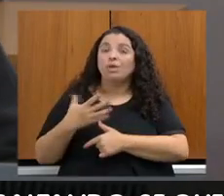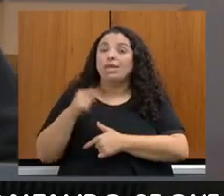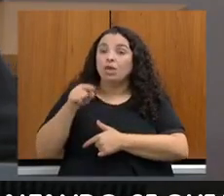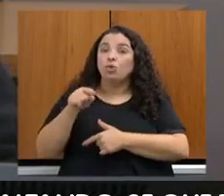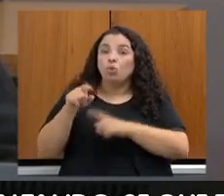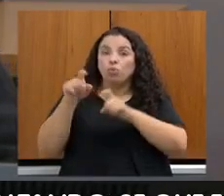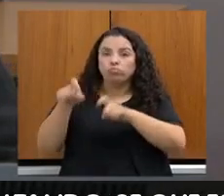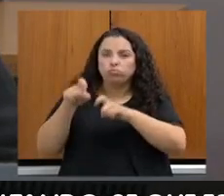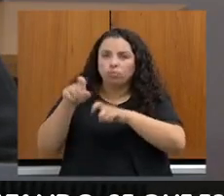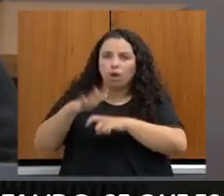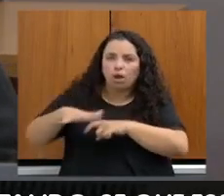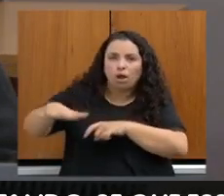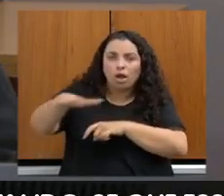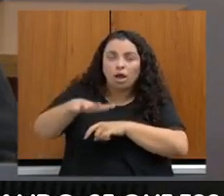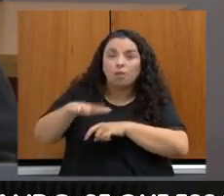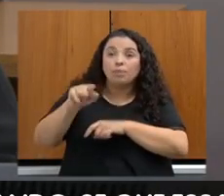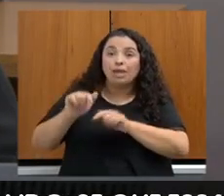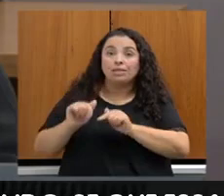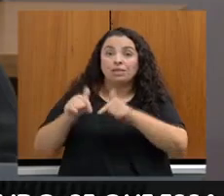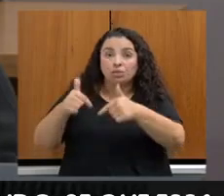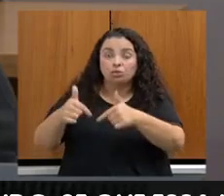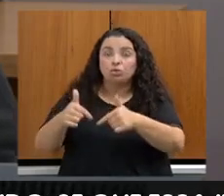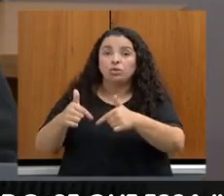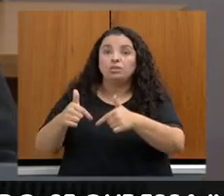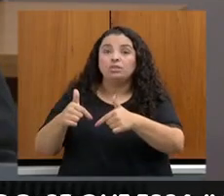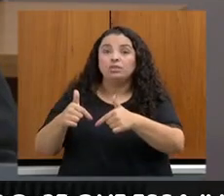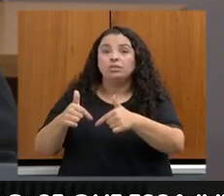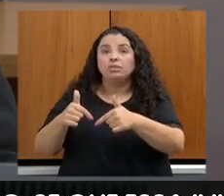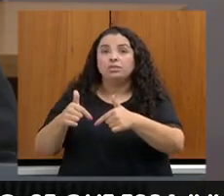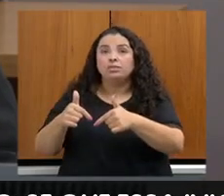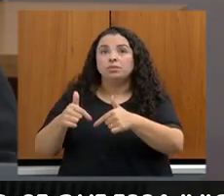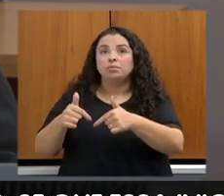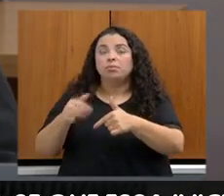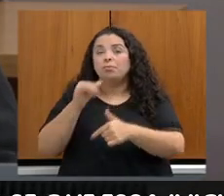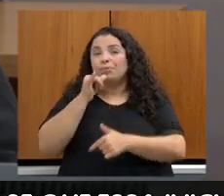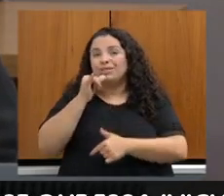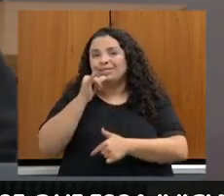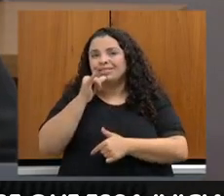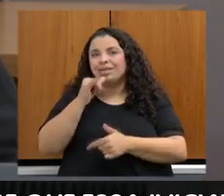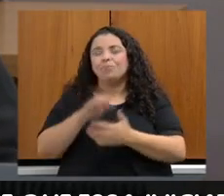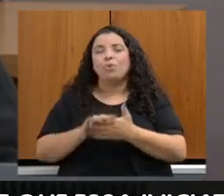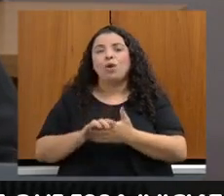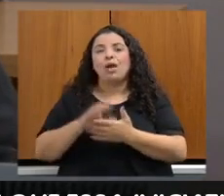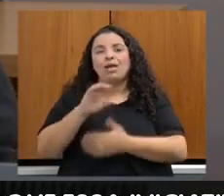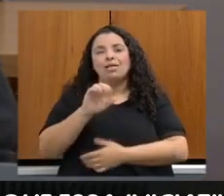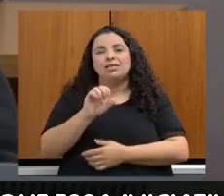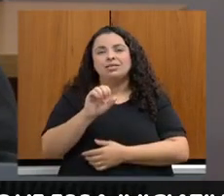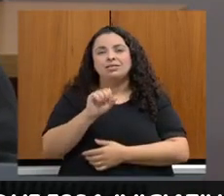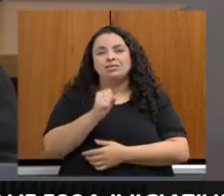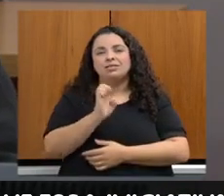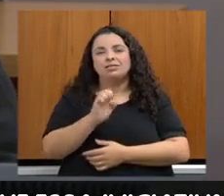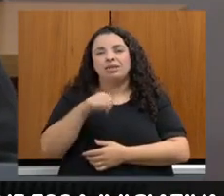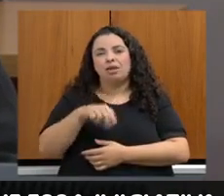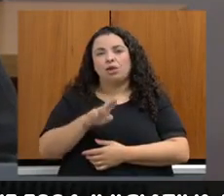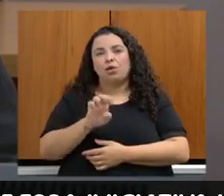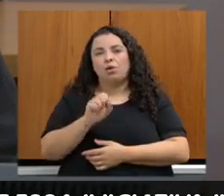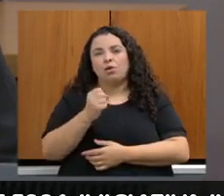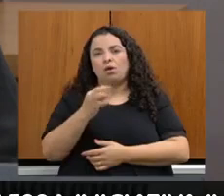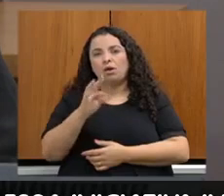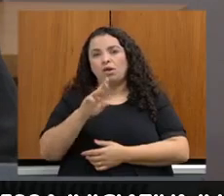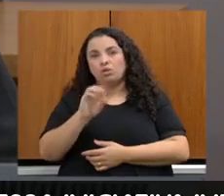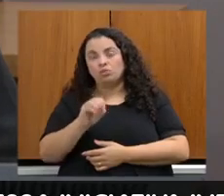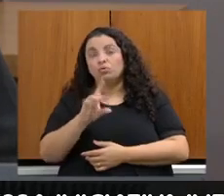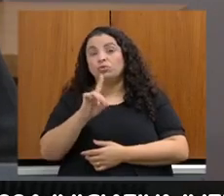mitigação dos impactos, principalmente sequestro de carbono é que acontece na prática.